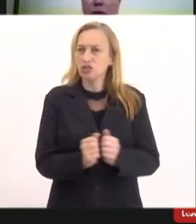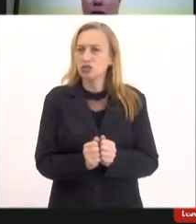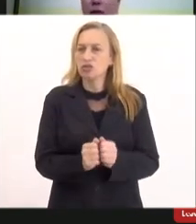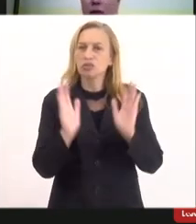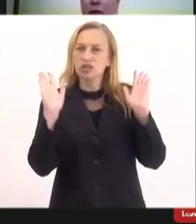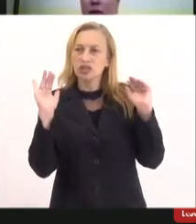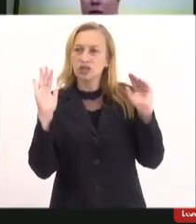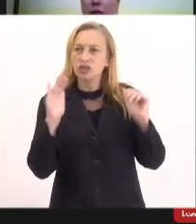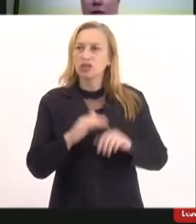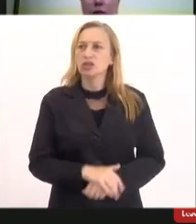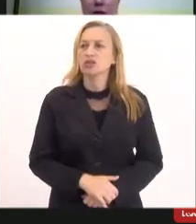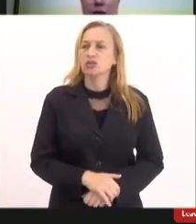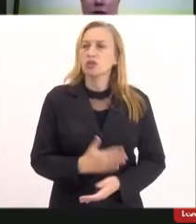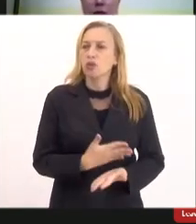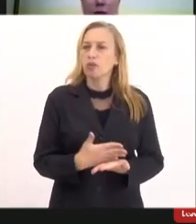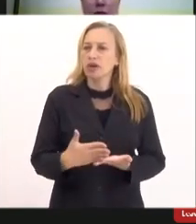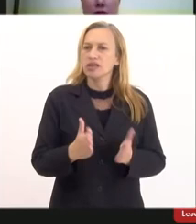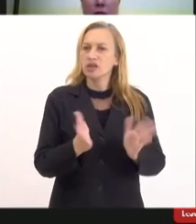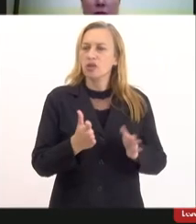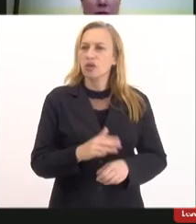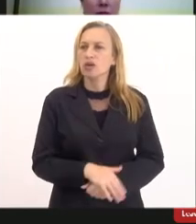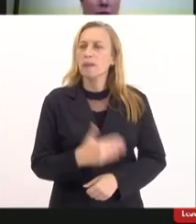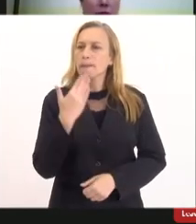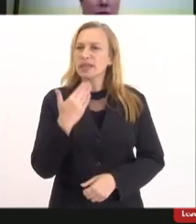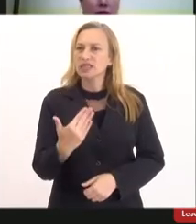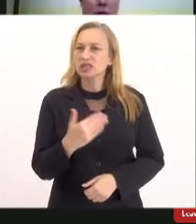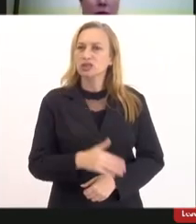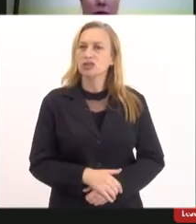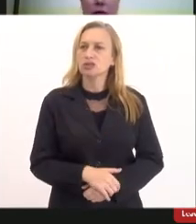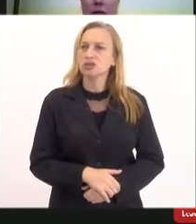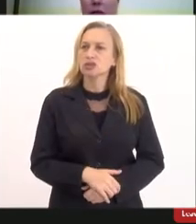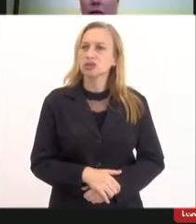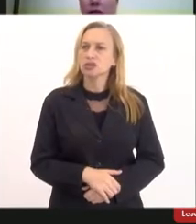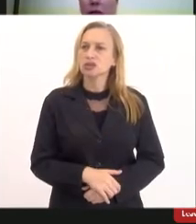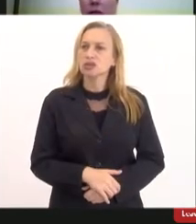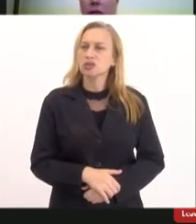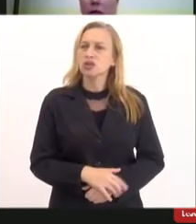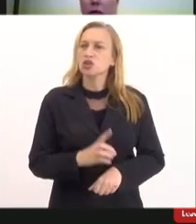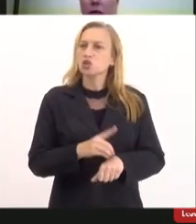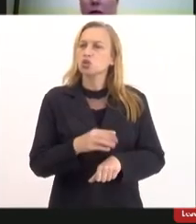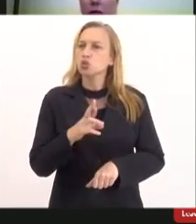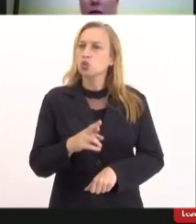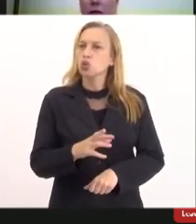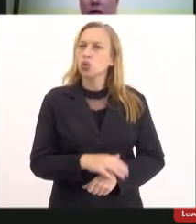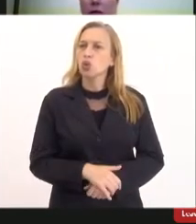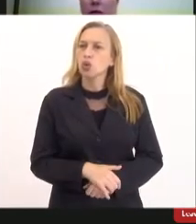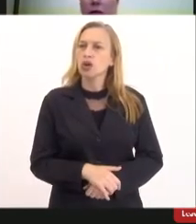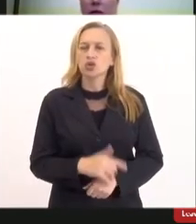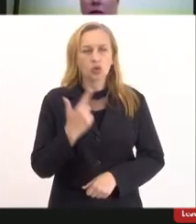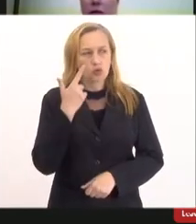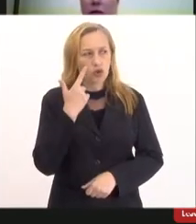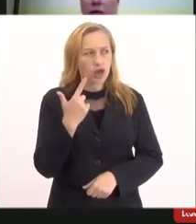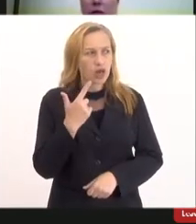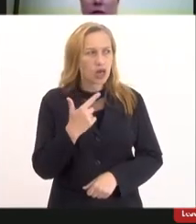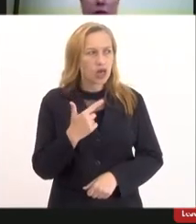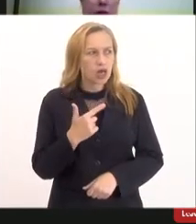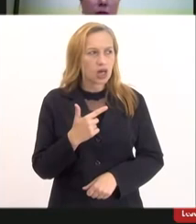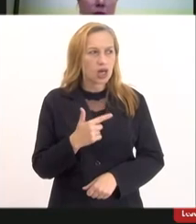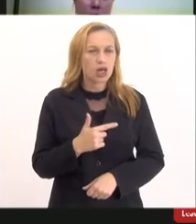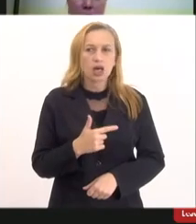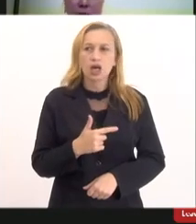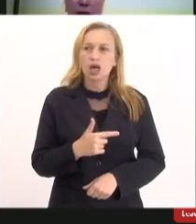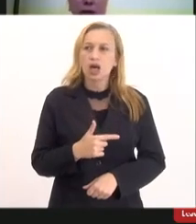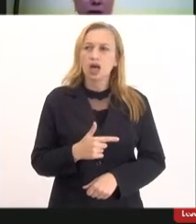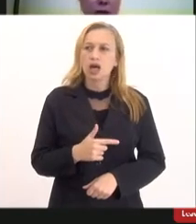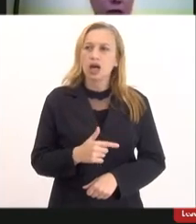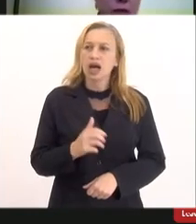despedir começo então pedindo a querida doutora deixa eu ver quem foi a primeira participação aqui para ser a justiça doutora